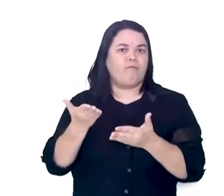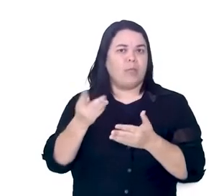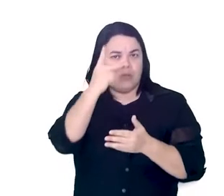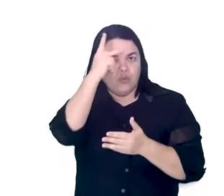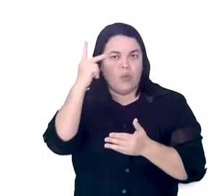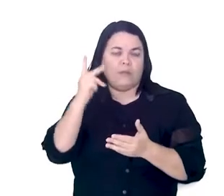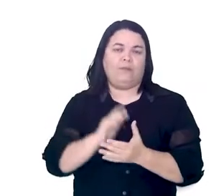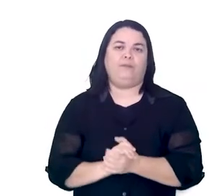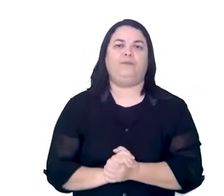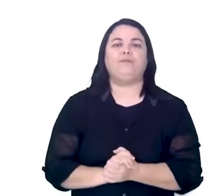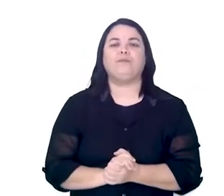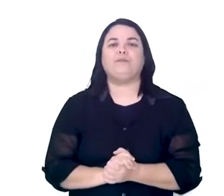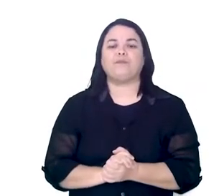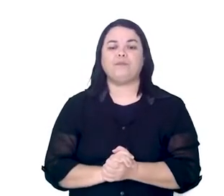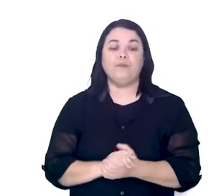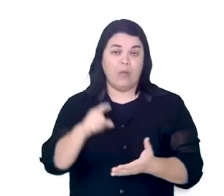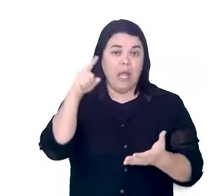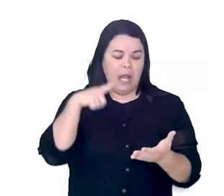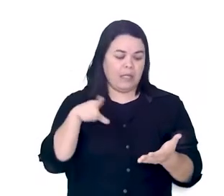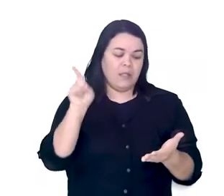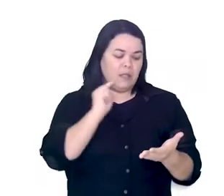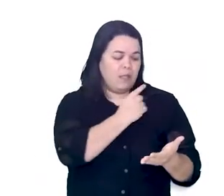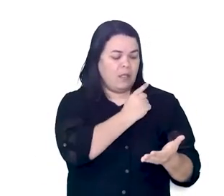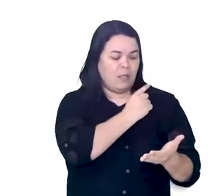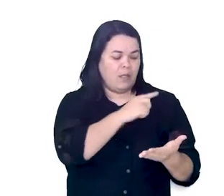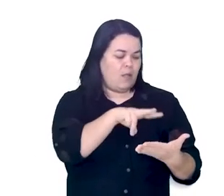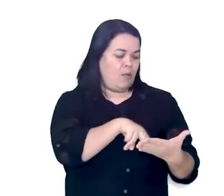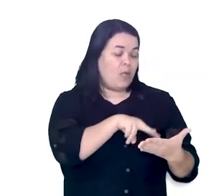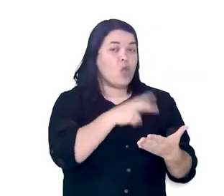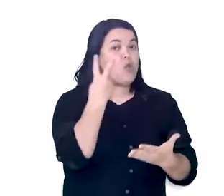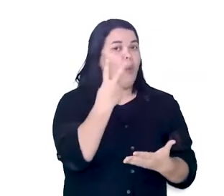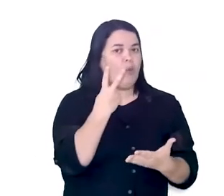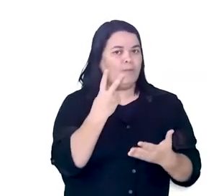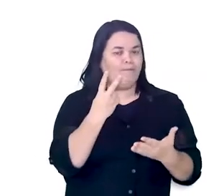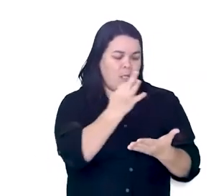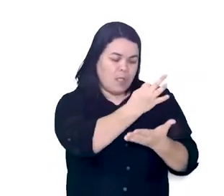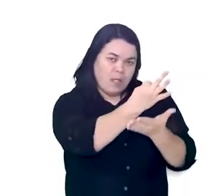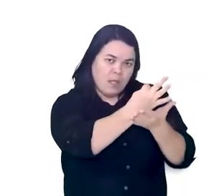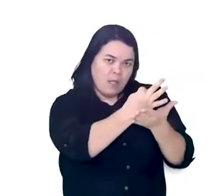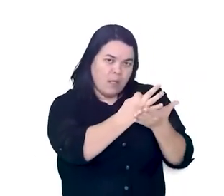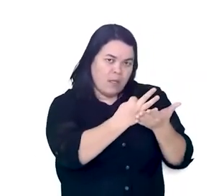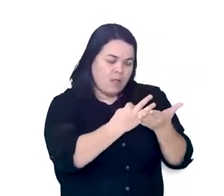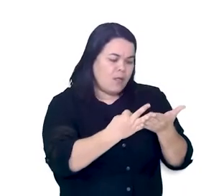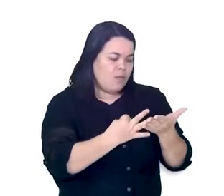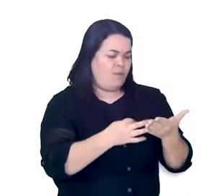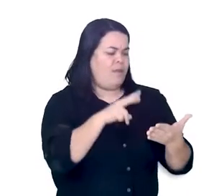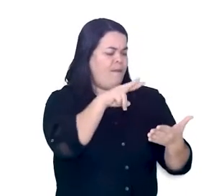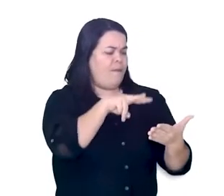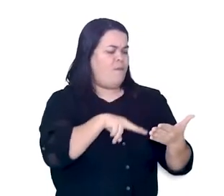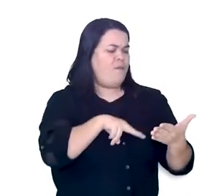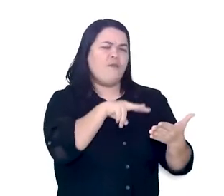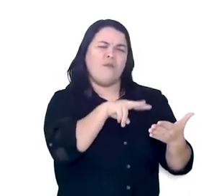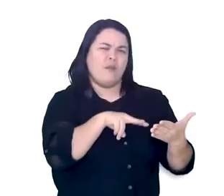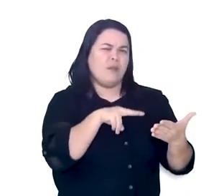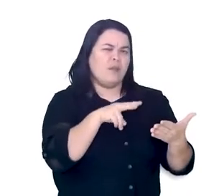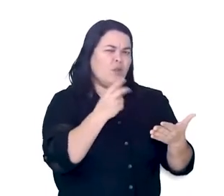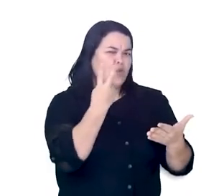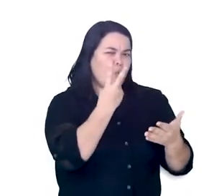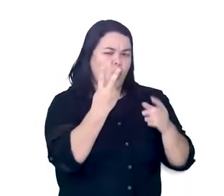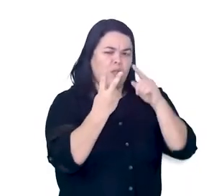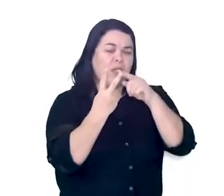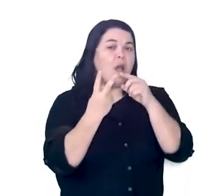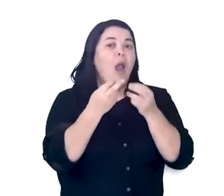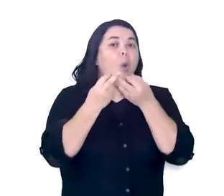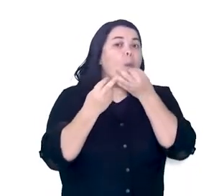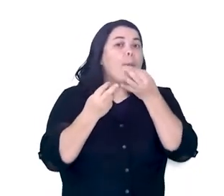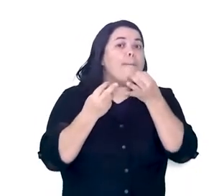Eu tenho aqui, e você também aí no seu material, dois textos. Essa é a nossa visão. Olhar esses dois textos